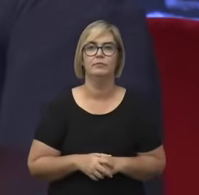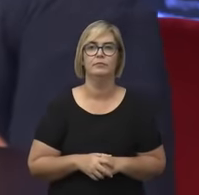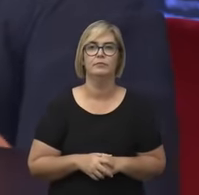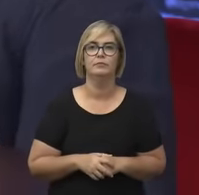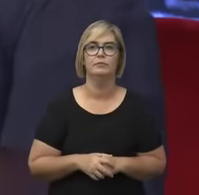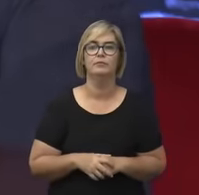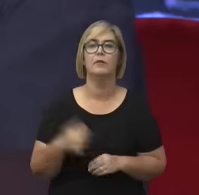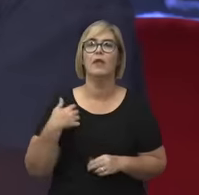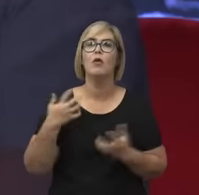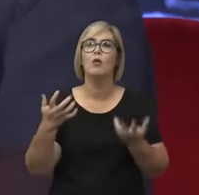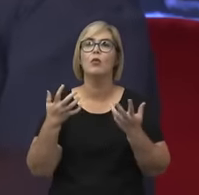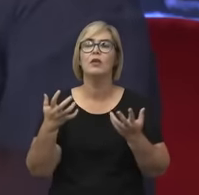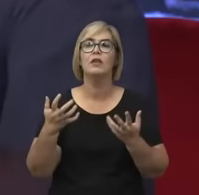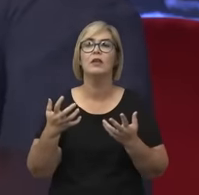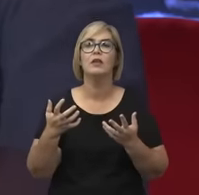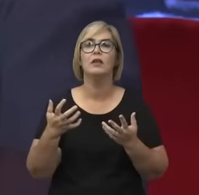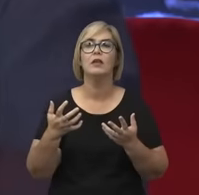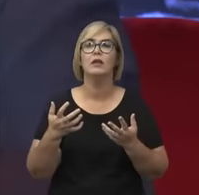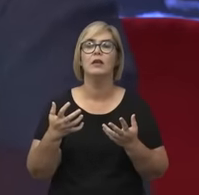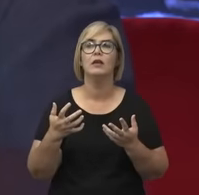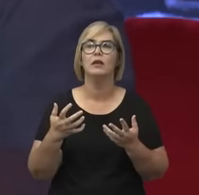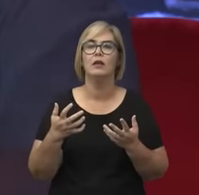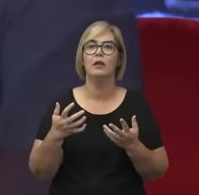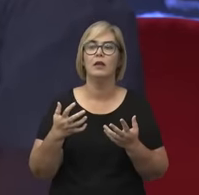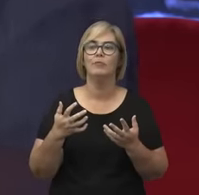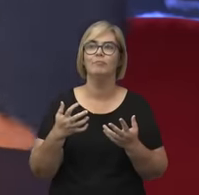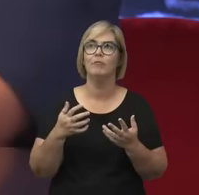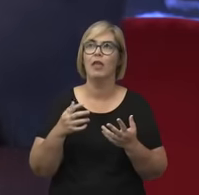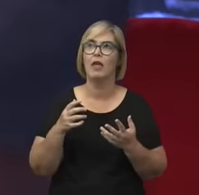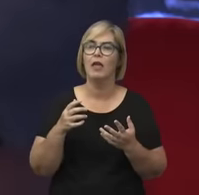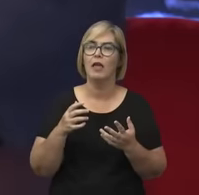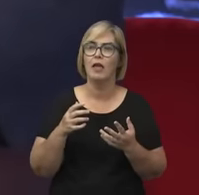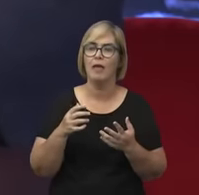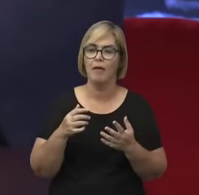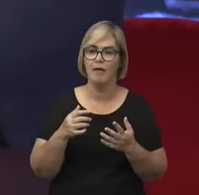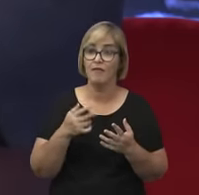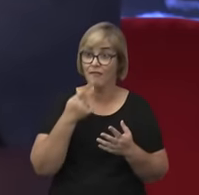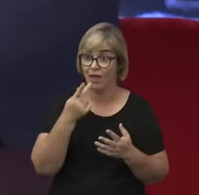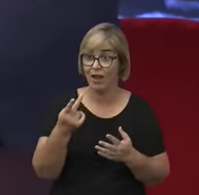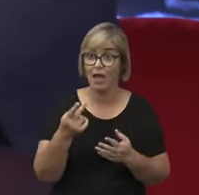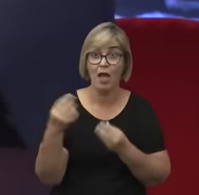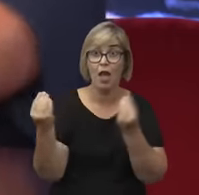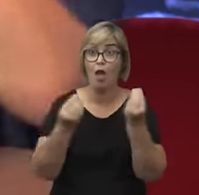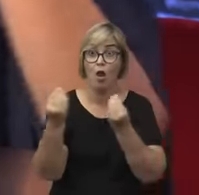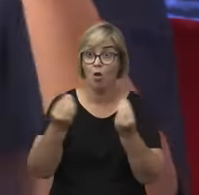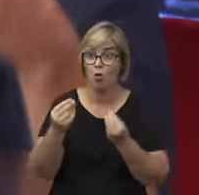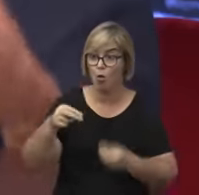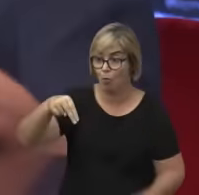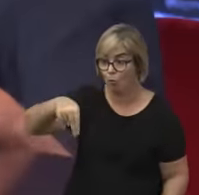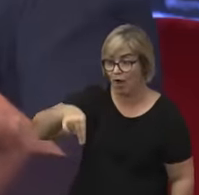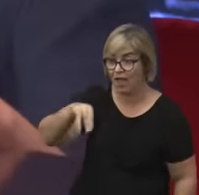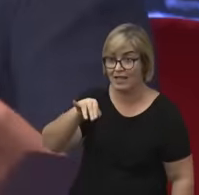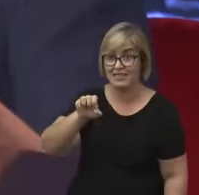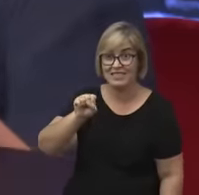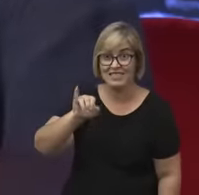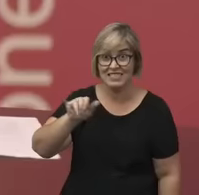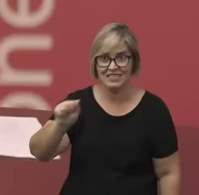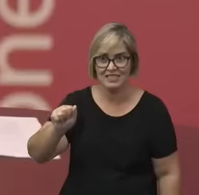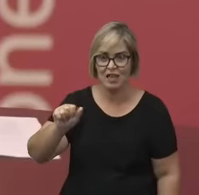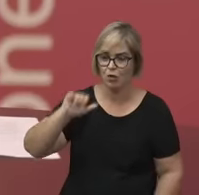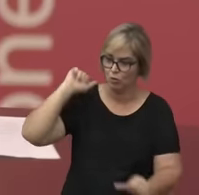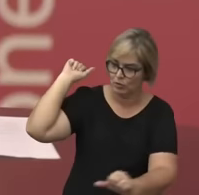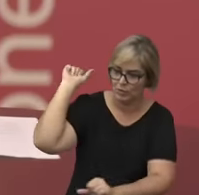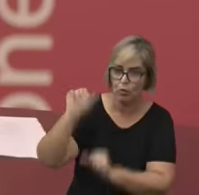eu queria agora fazer esse passo final, que é mostrar o impacto da Anísia Floresta no pensamento social brasileiro,